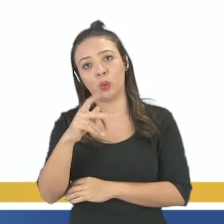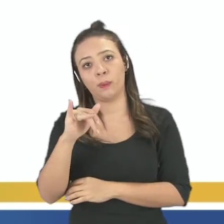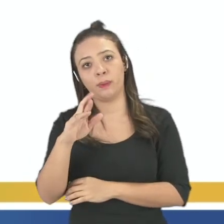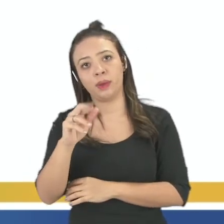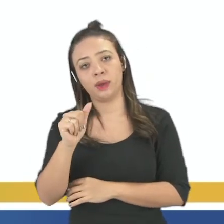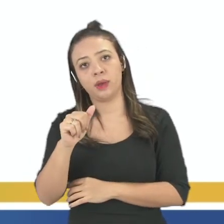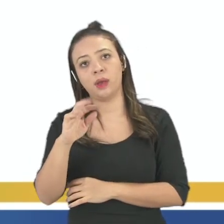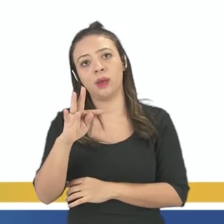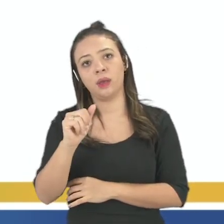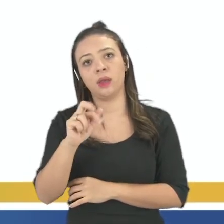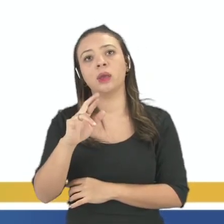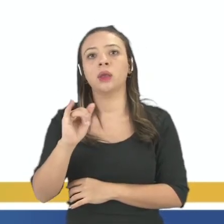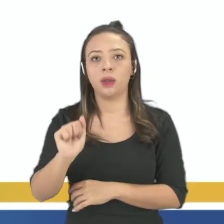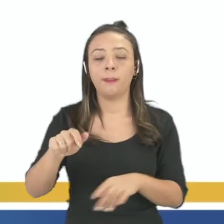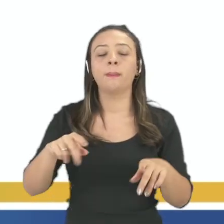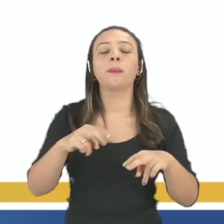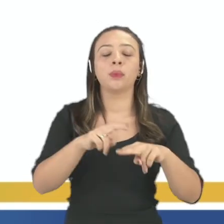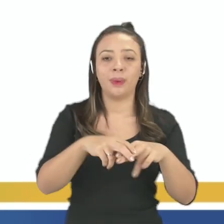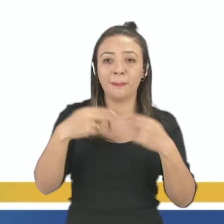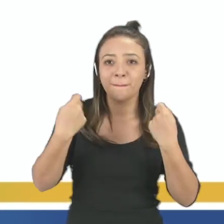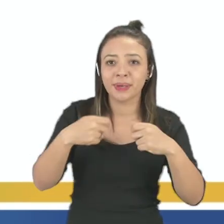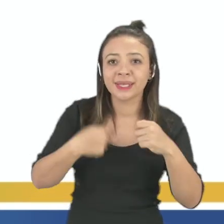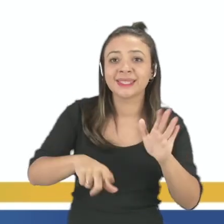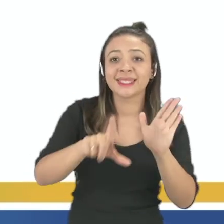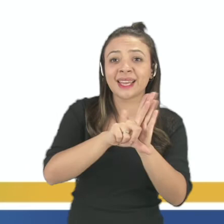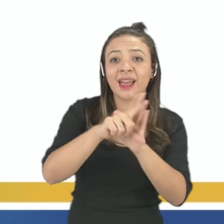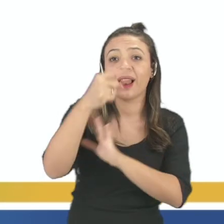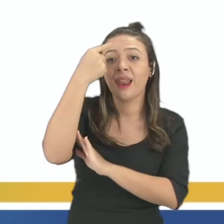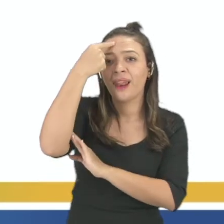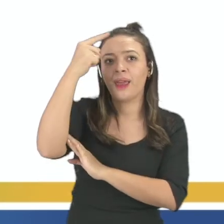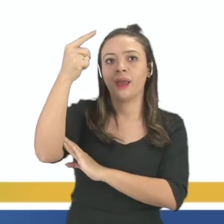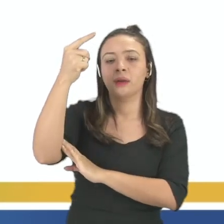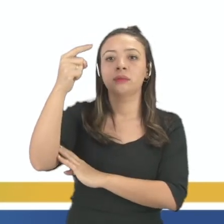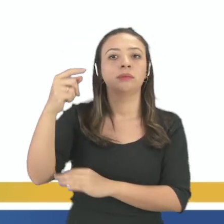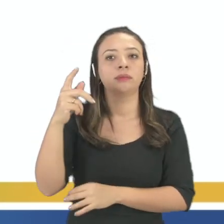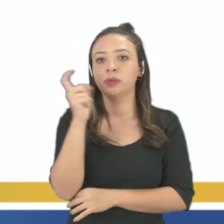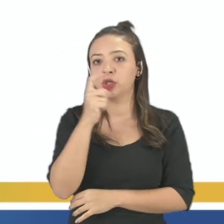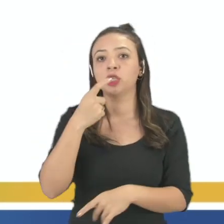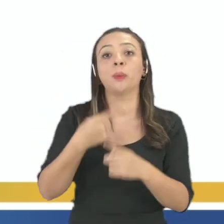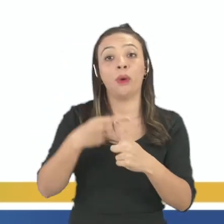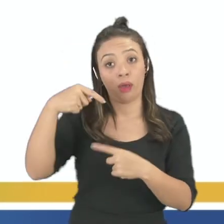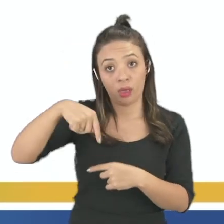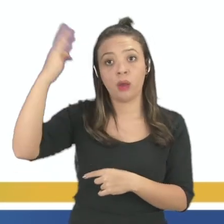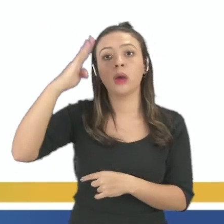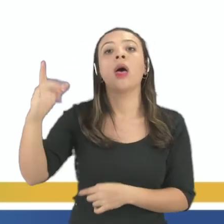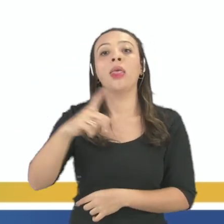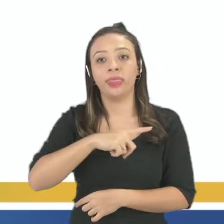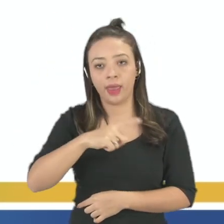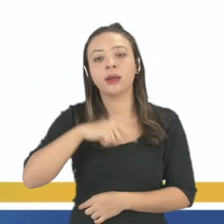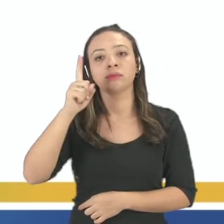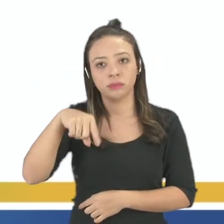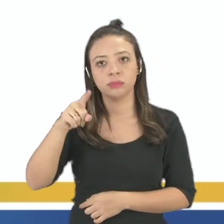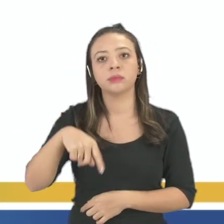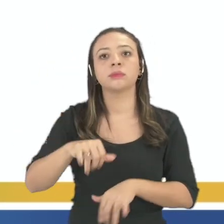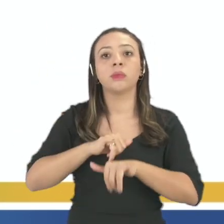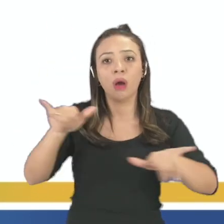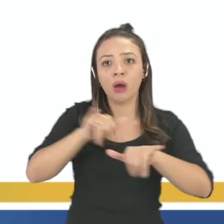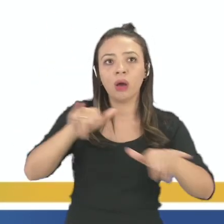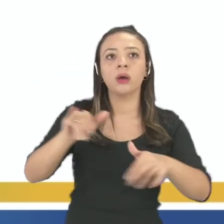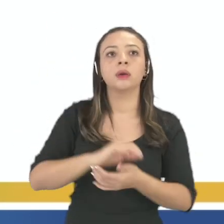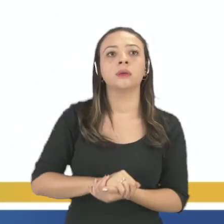elaboração de leis acerca do assunto. Com certeza, há campanhas. Ok? E a letra E. A